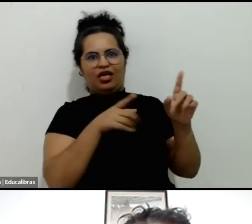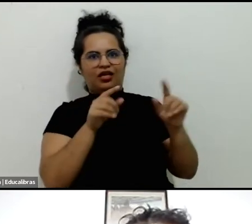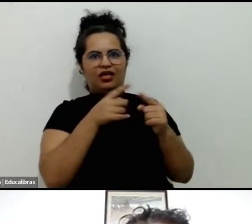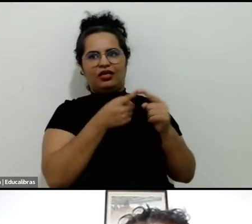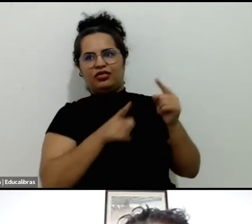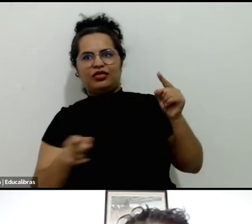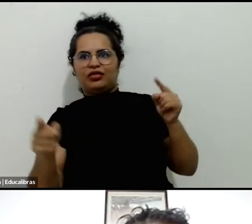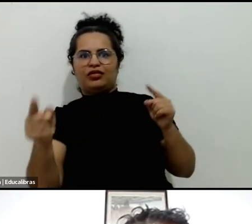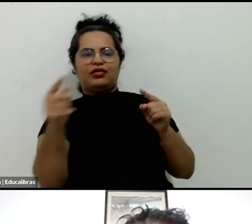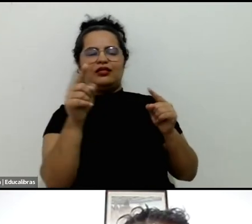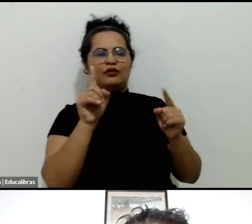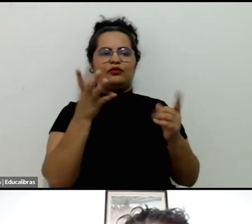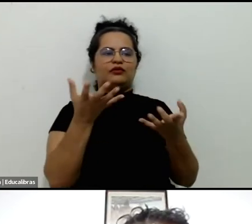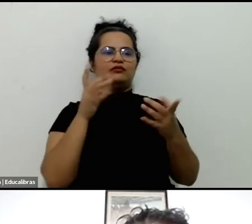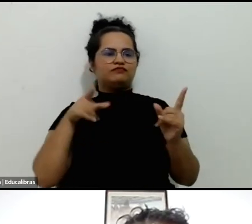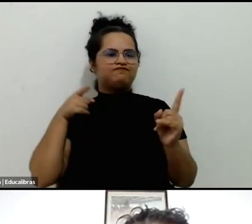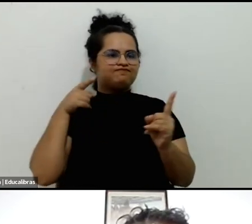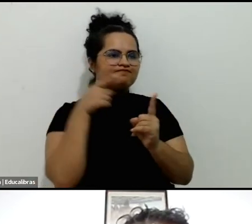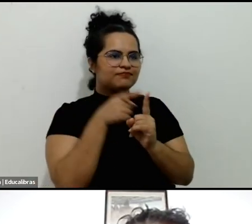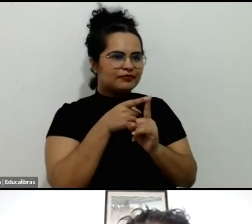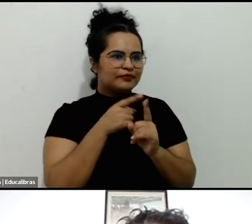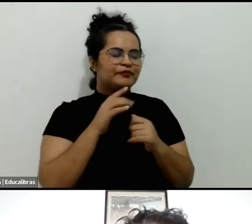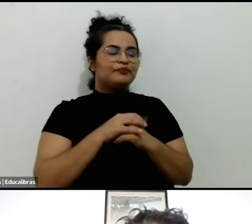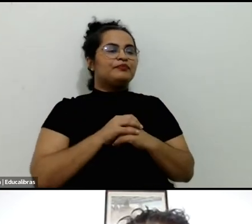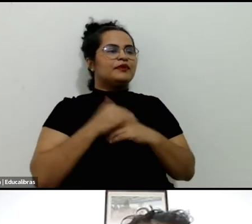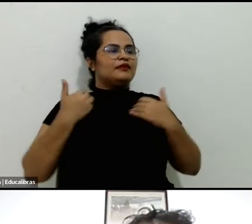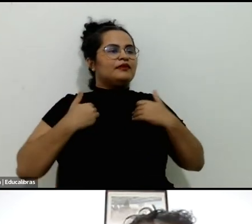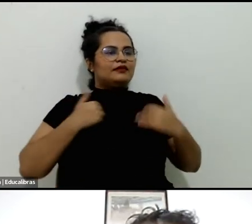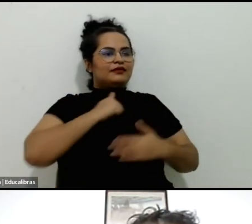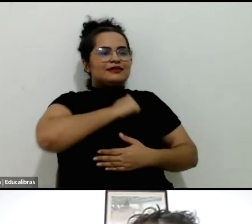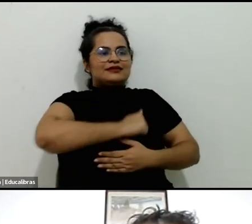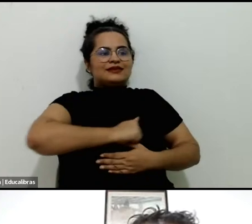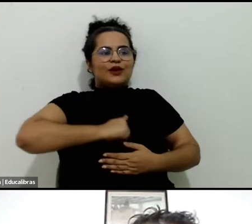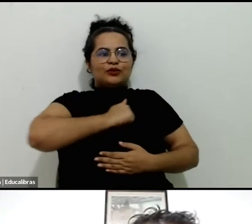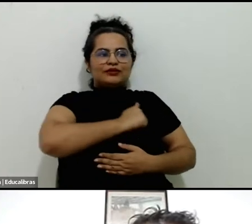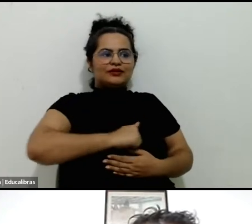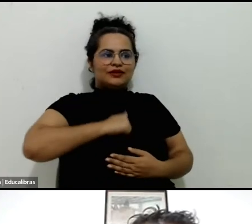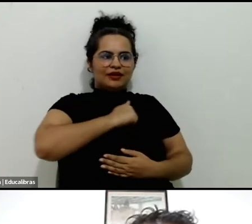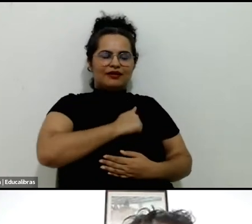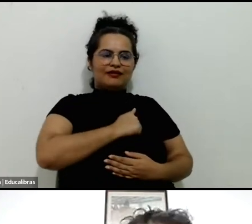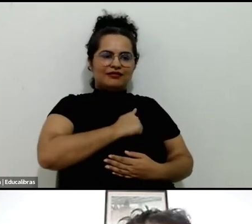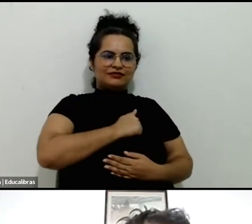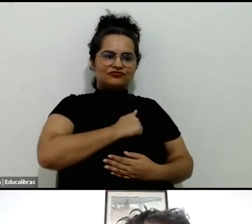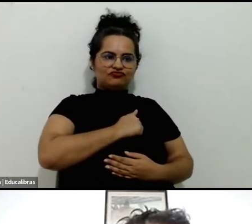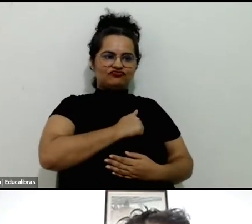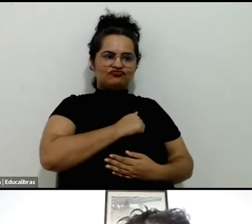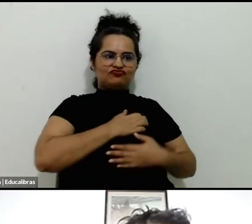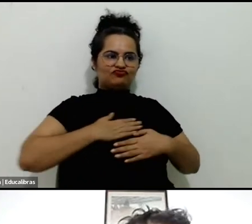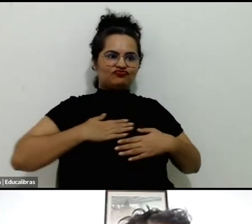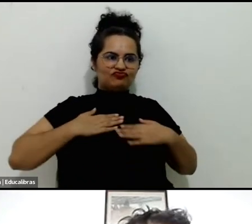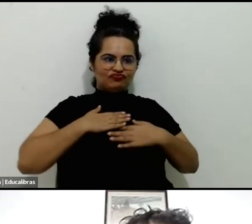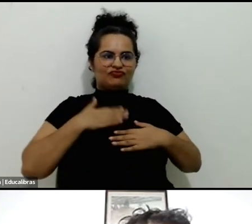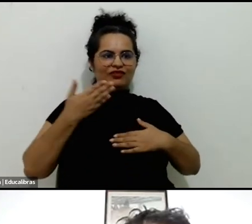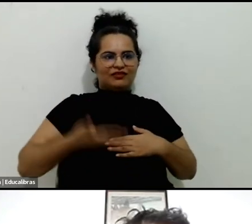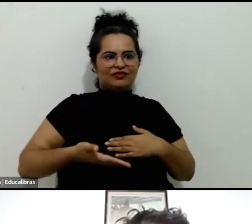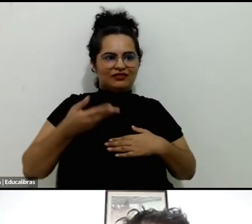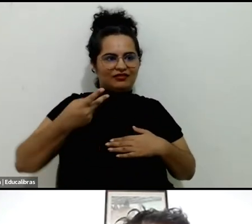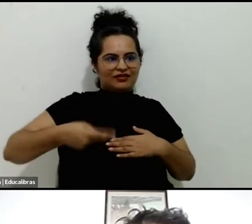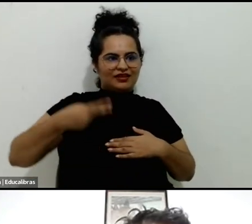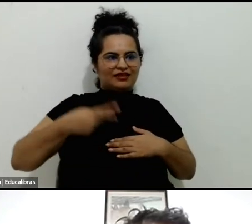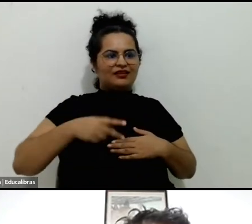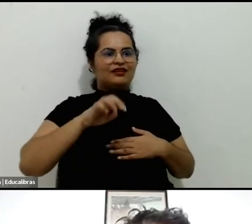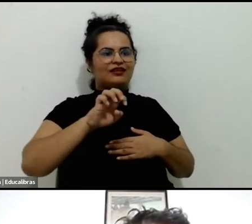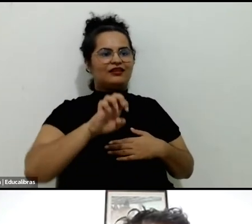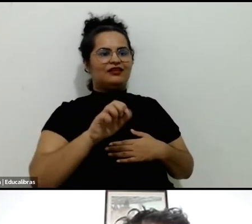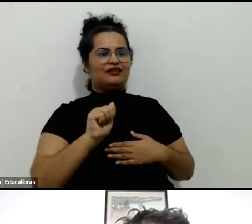E eu digo o seguinte, gente, já estava com saudades das pessoas queridas daqui da IACH, por aqui estive